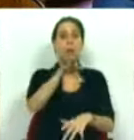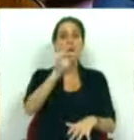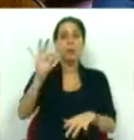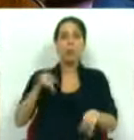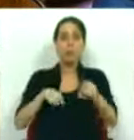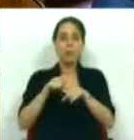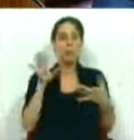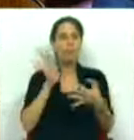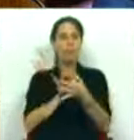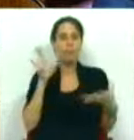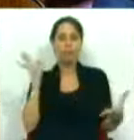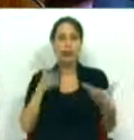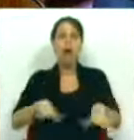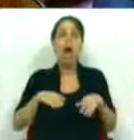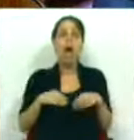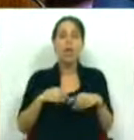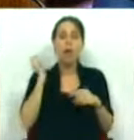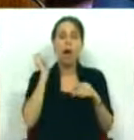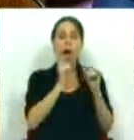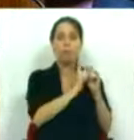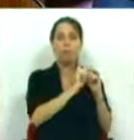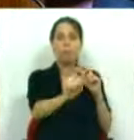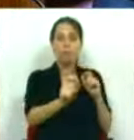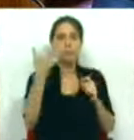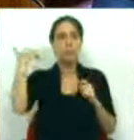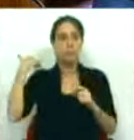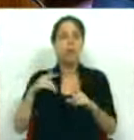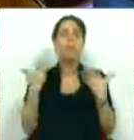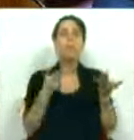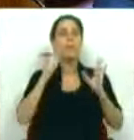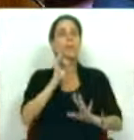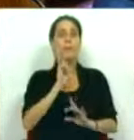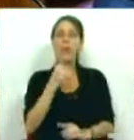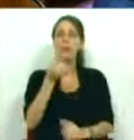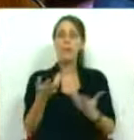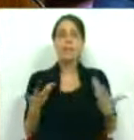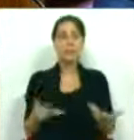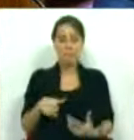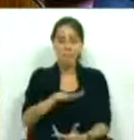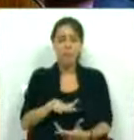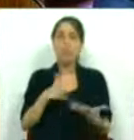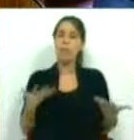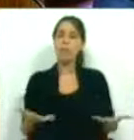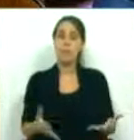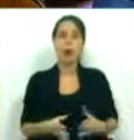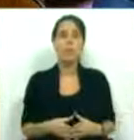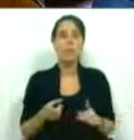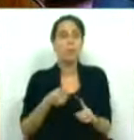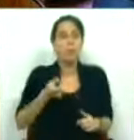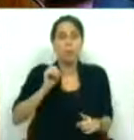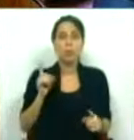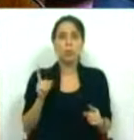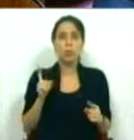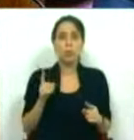políticas menos adequadas assumidas ao longo dos anos. É importante referir que chegámos a esta situação, não